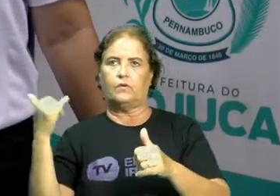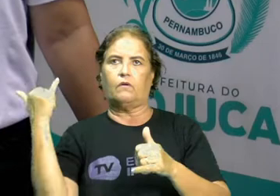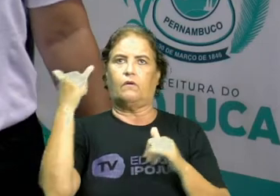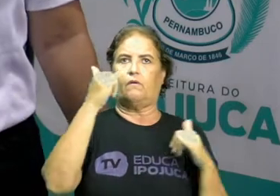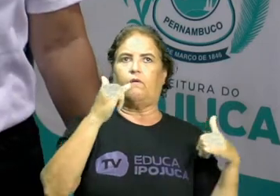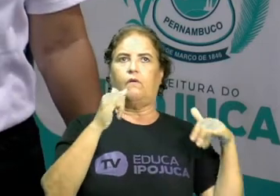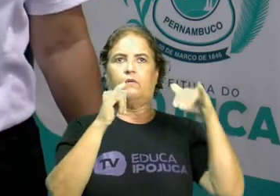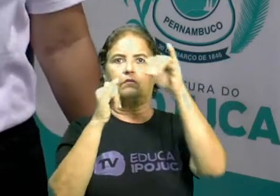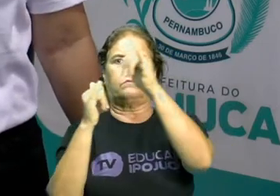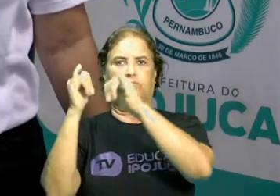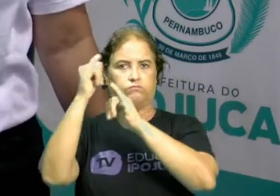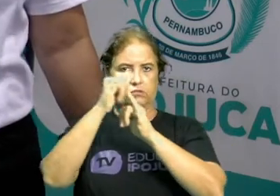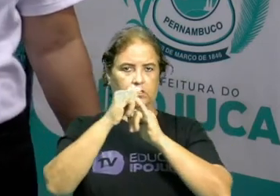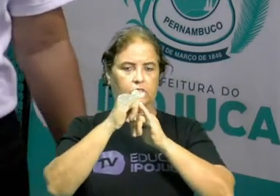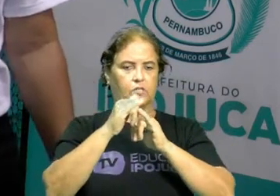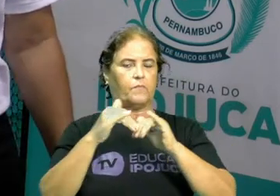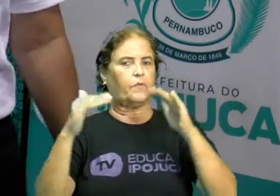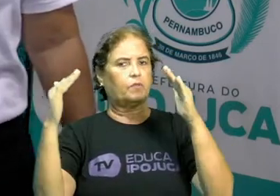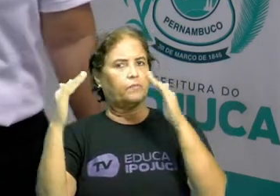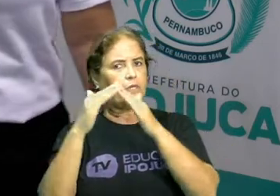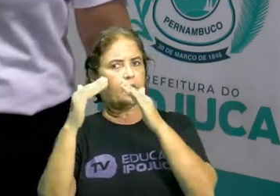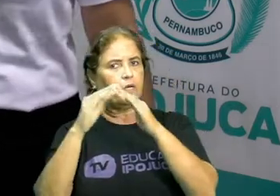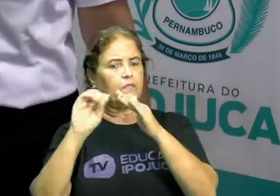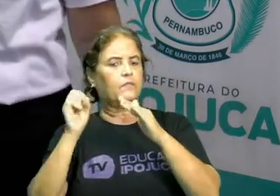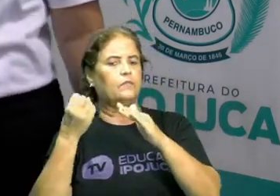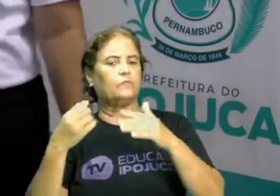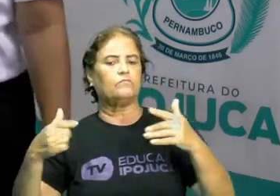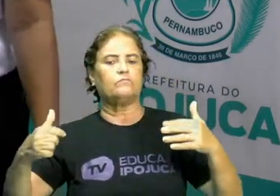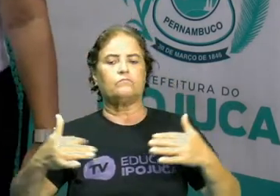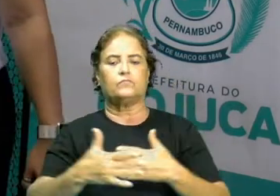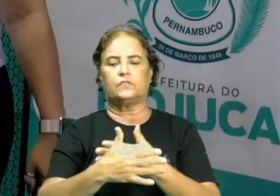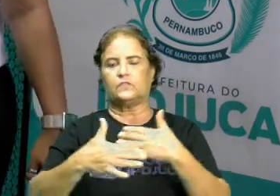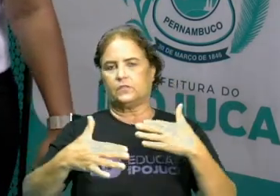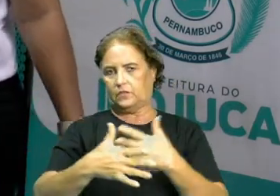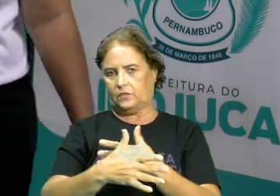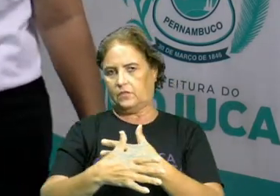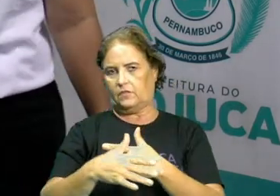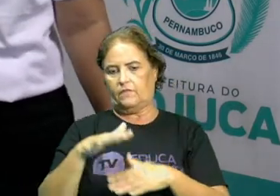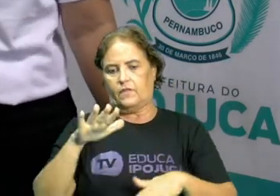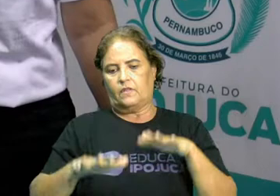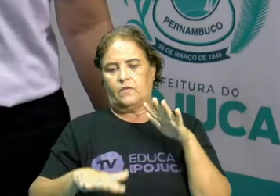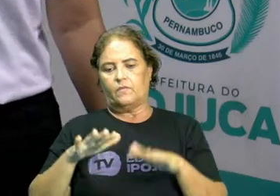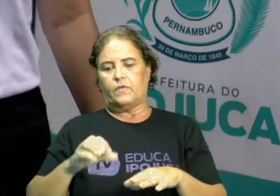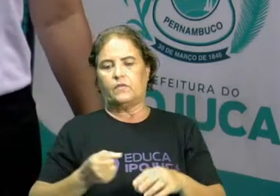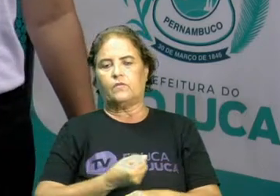uma casa ou para uma cidade inteira. Vai depender da quantidade de placas.